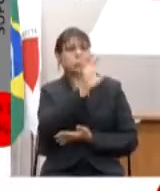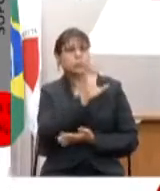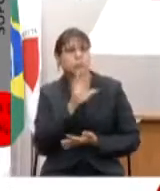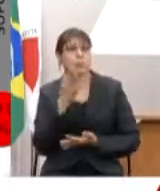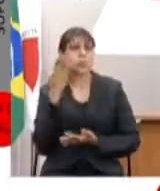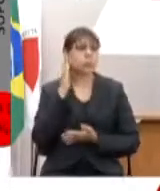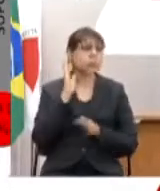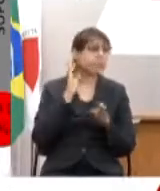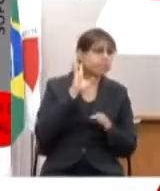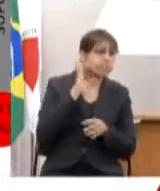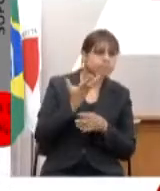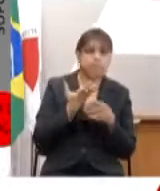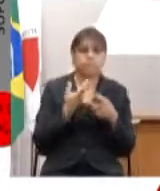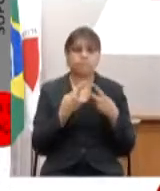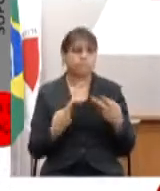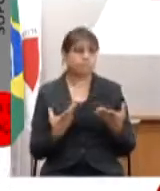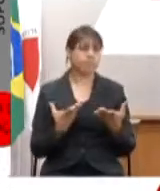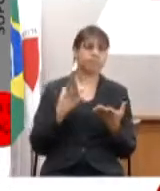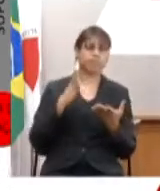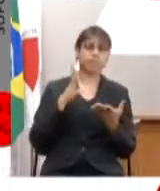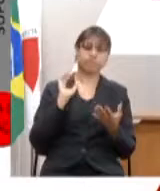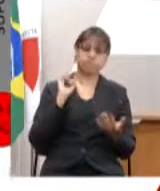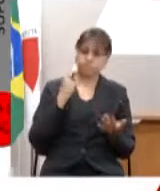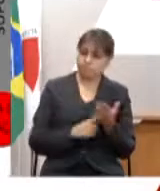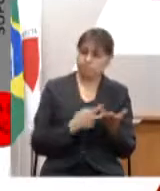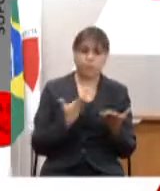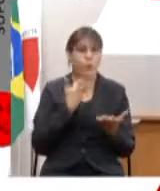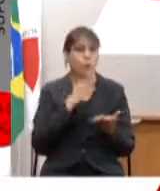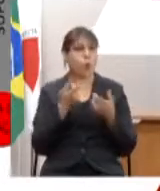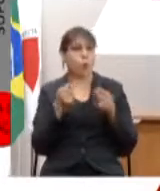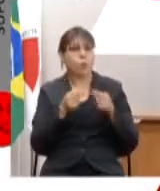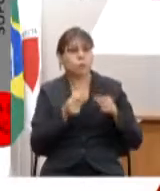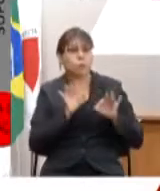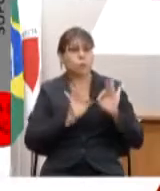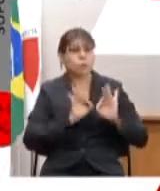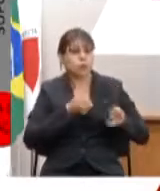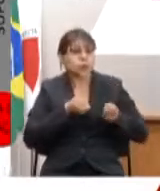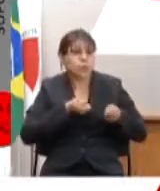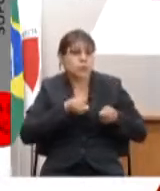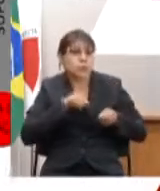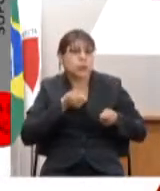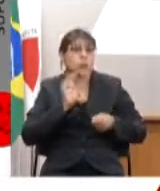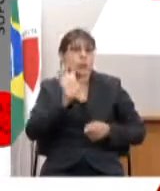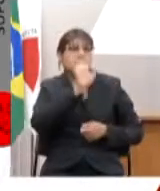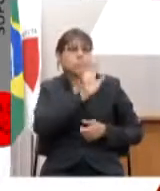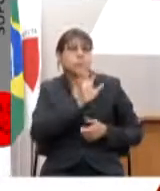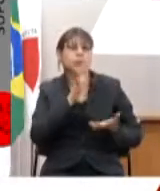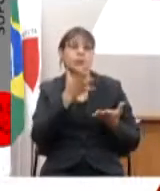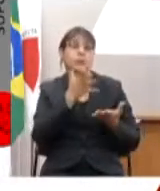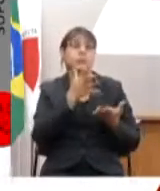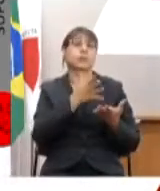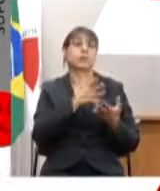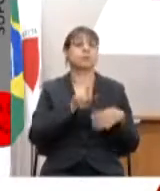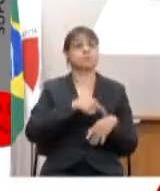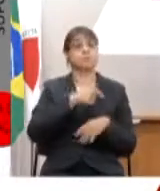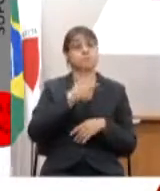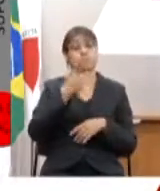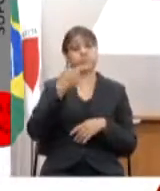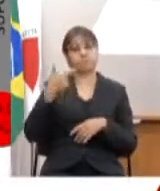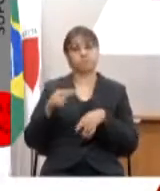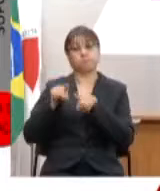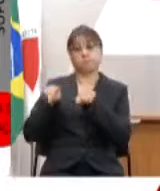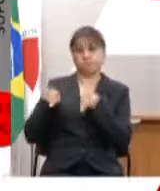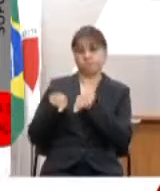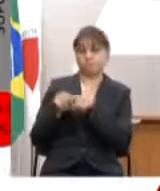tomamos decisões definimos os planos de contingência em cada região e além disso também a